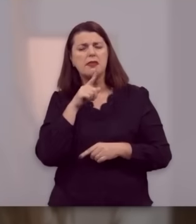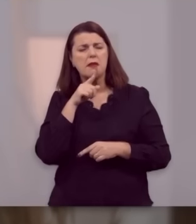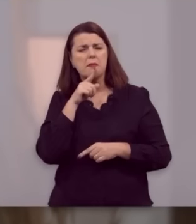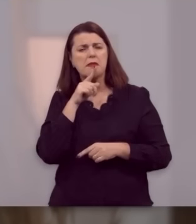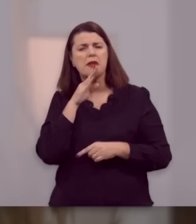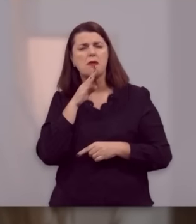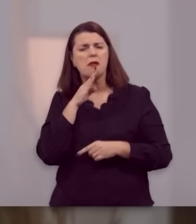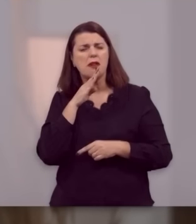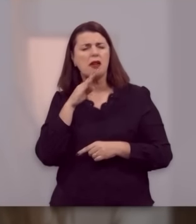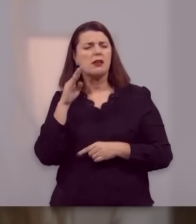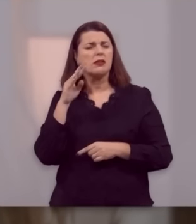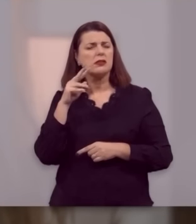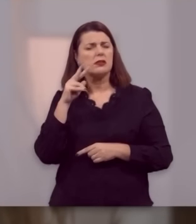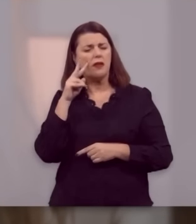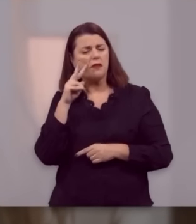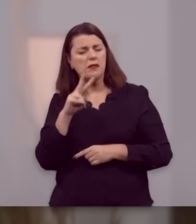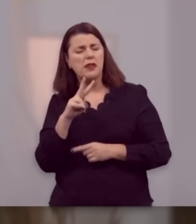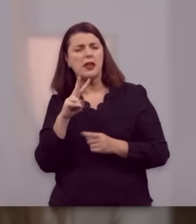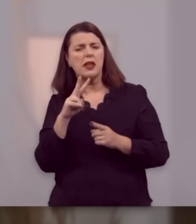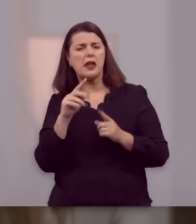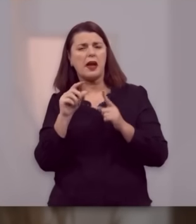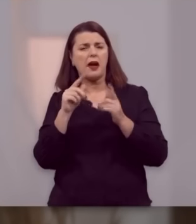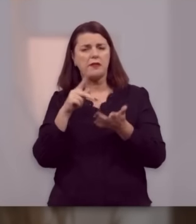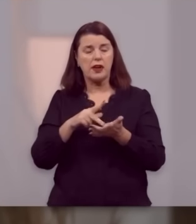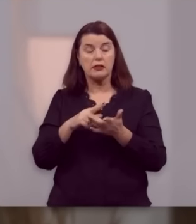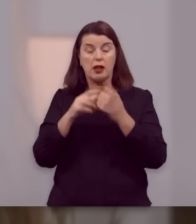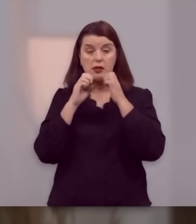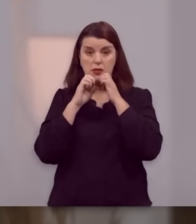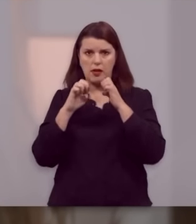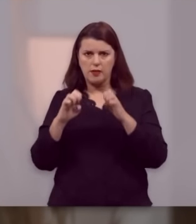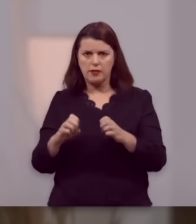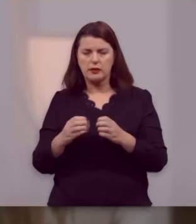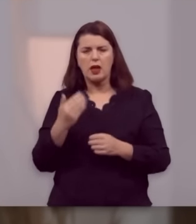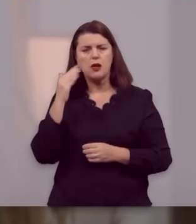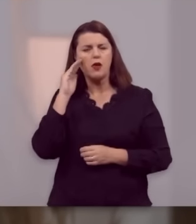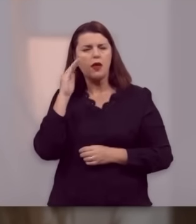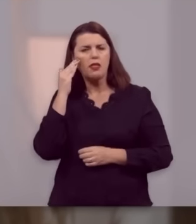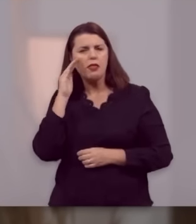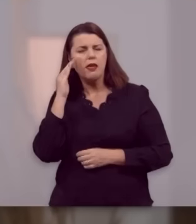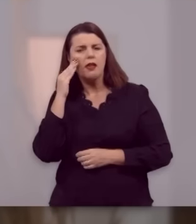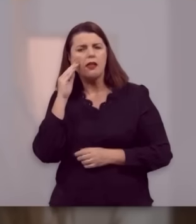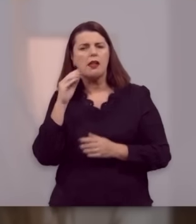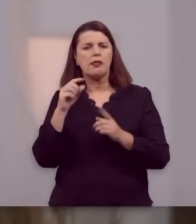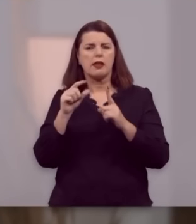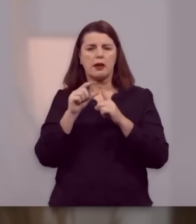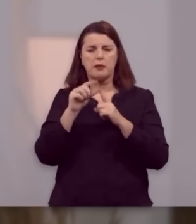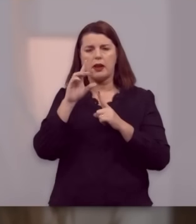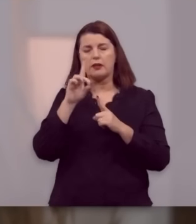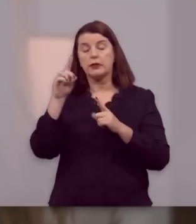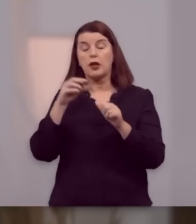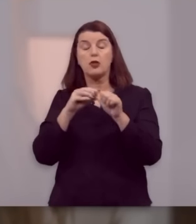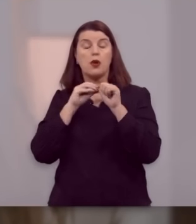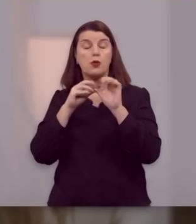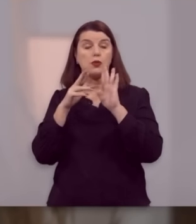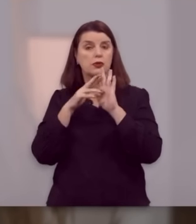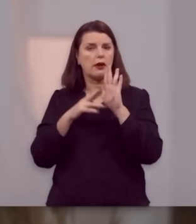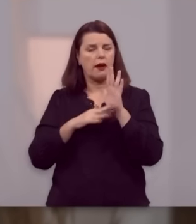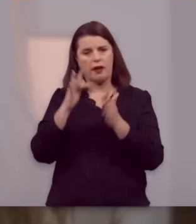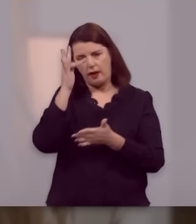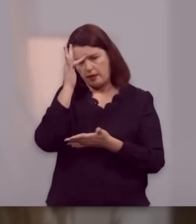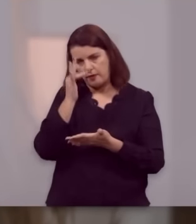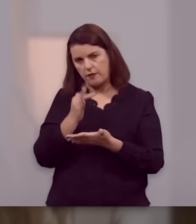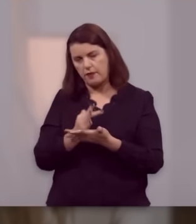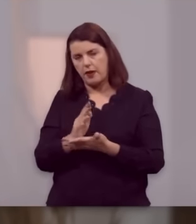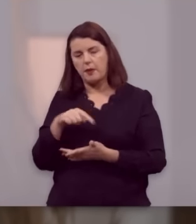possa ouvir da verdade do evangelho, da compreensão de que as escrituras são a única regra de